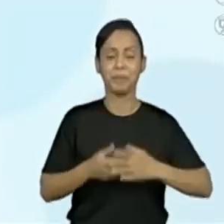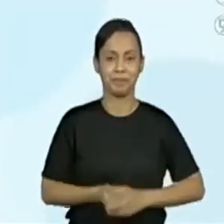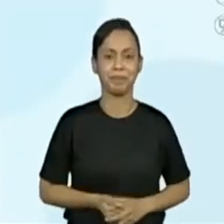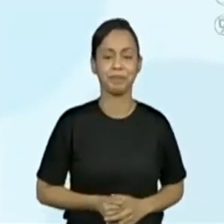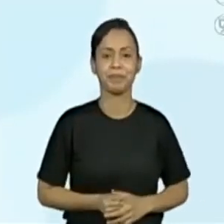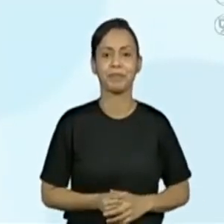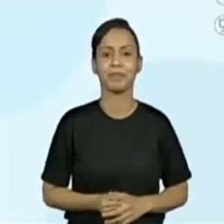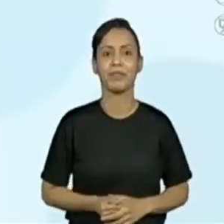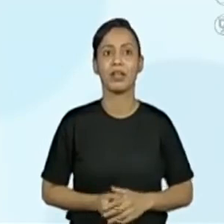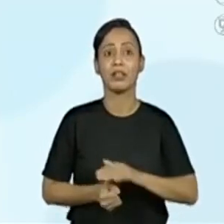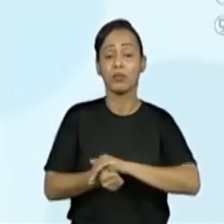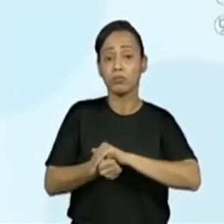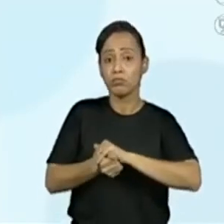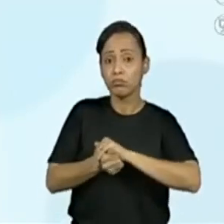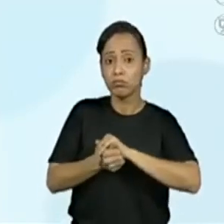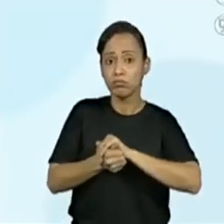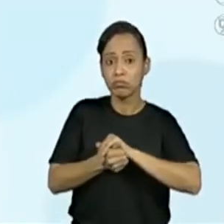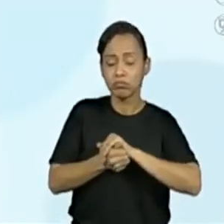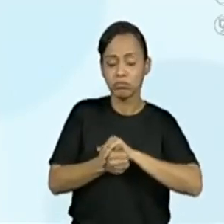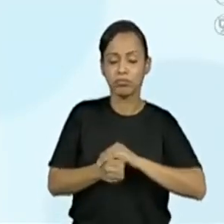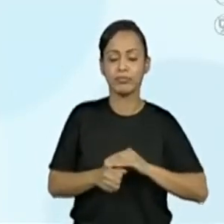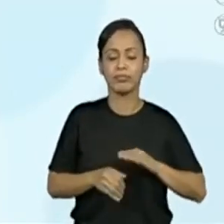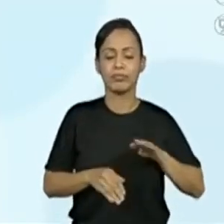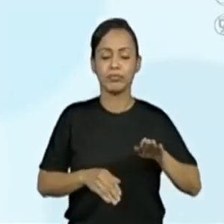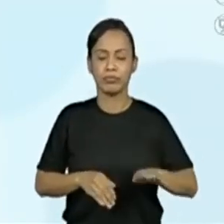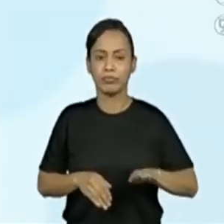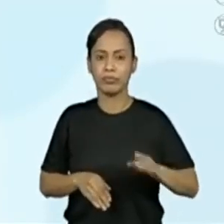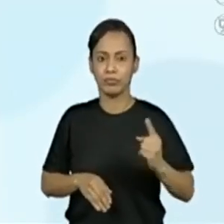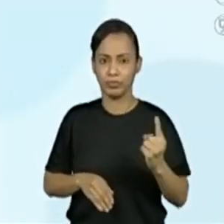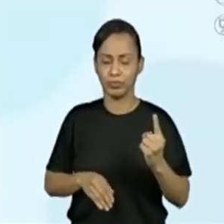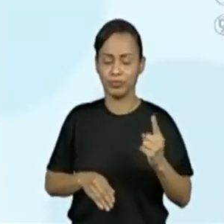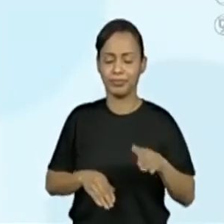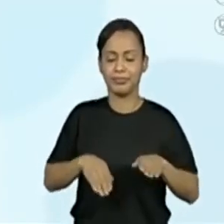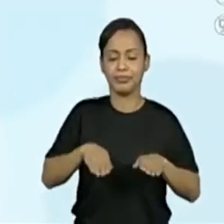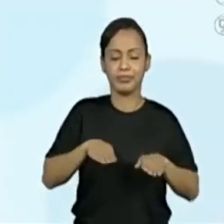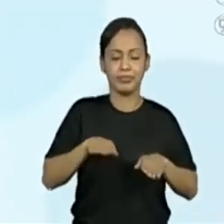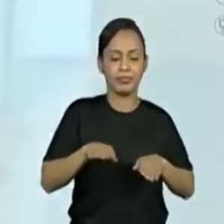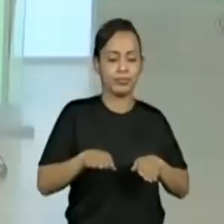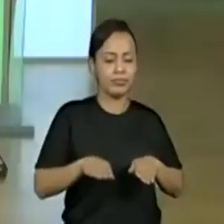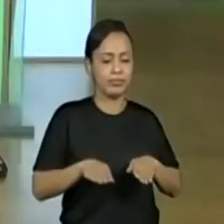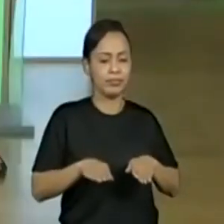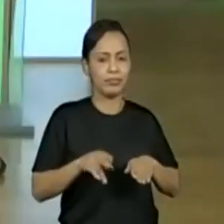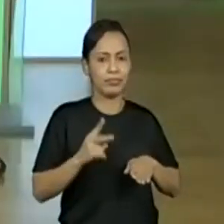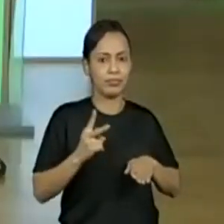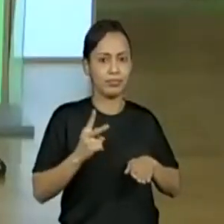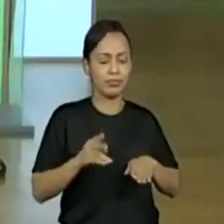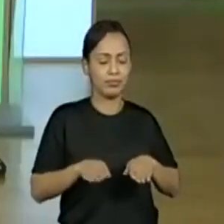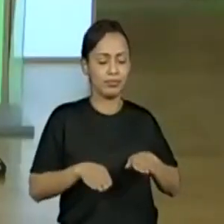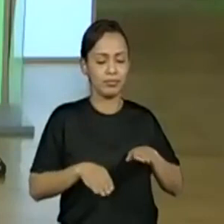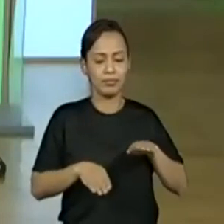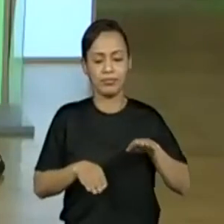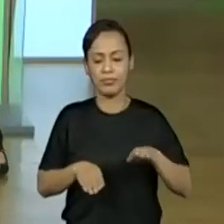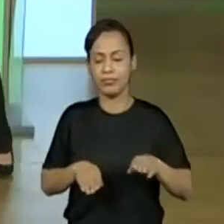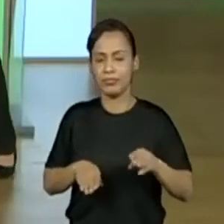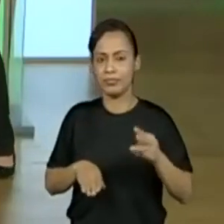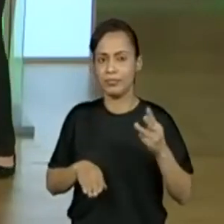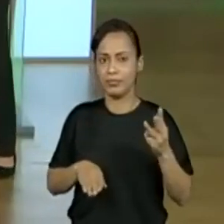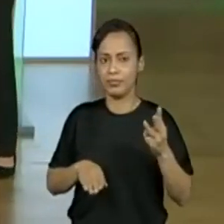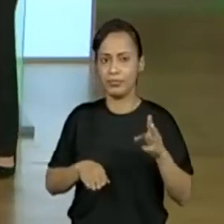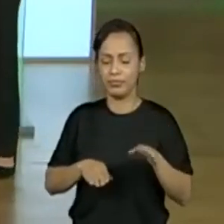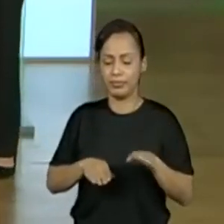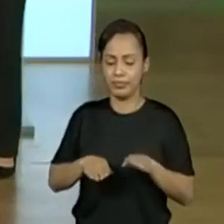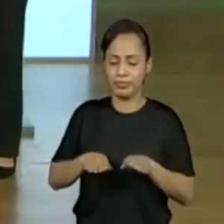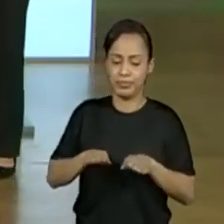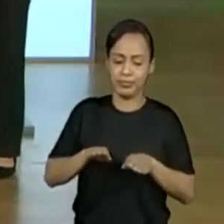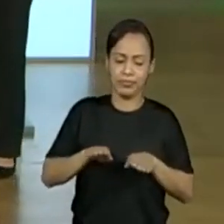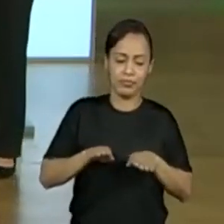Vamos lá. Cheguei no 4. Vou pensar agora no próximo passo desse jabuti. Vamos lá? Vamos. E